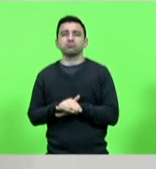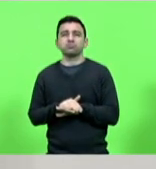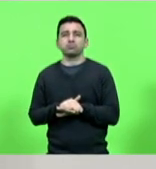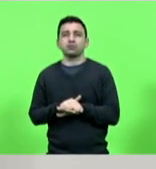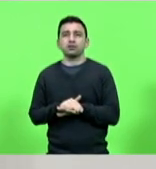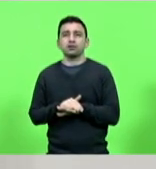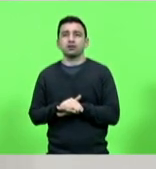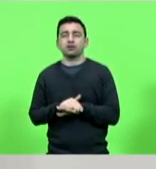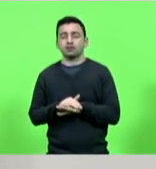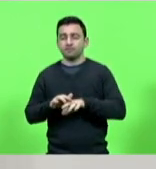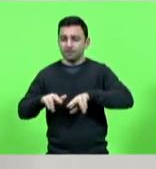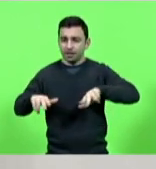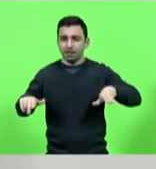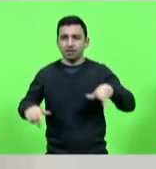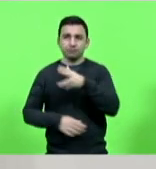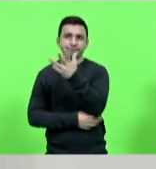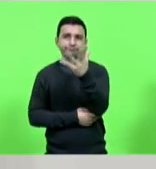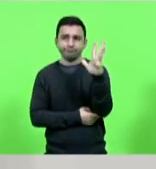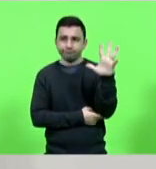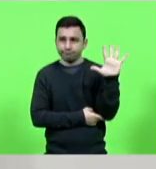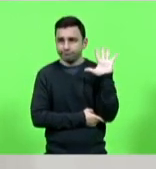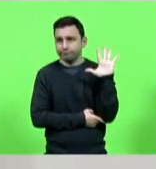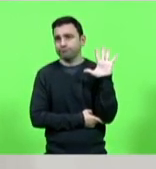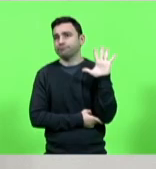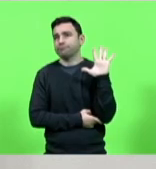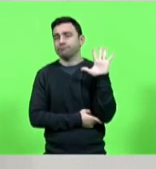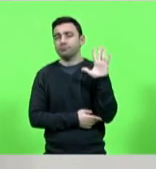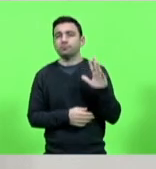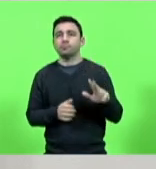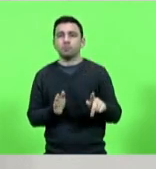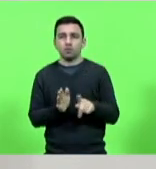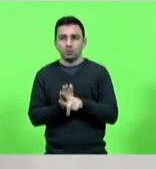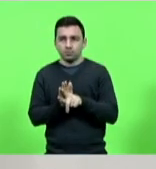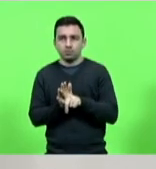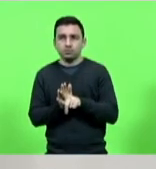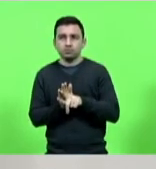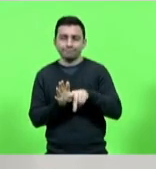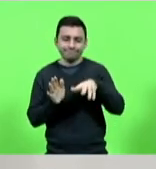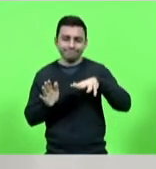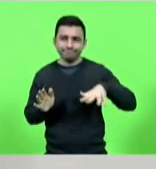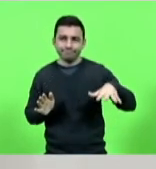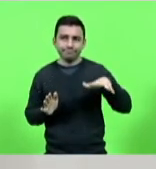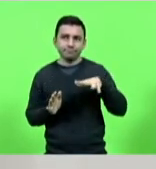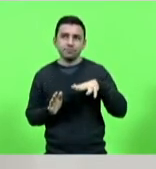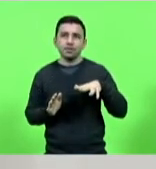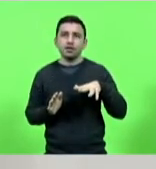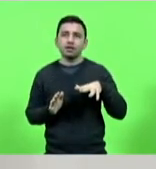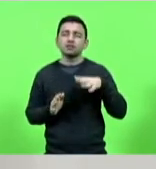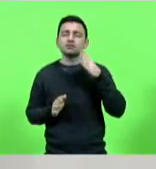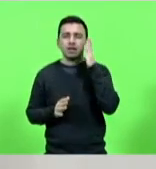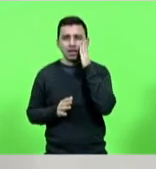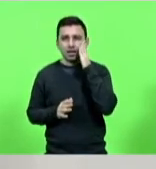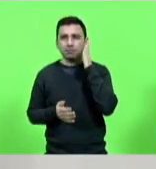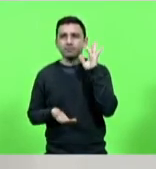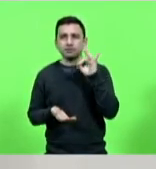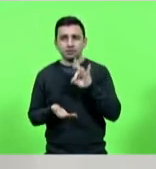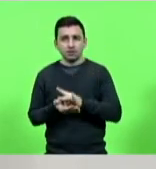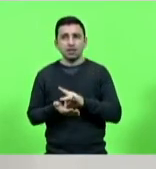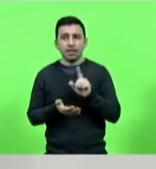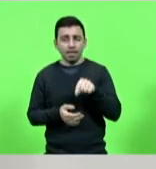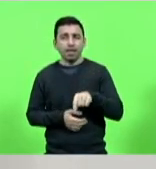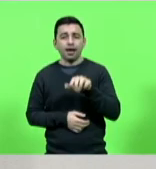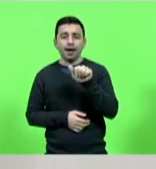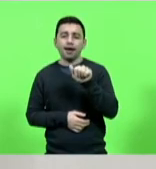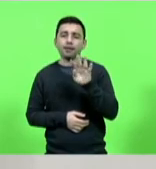de florestas, de Mata Atlântica, que, de fato, compreende-se e é uma realidade de ser Mata Atlântica,